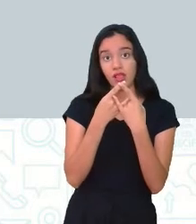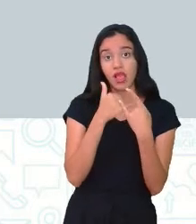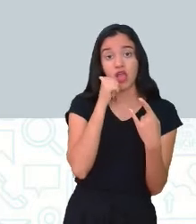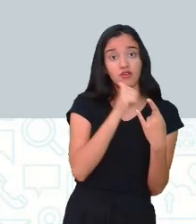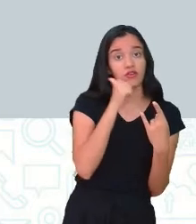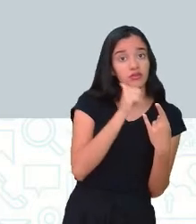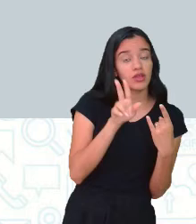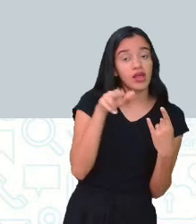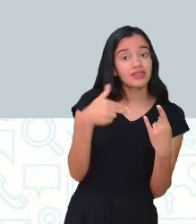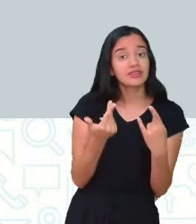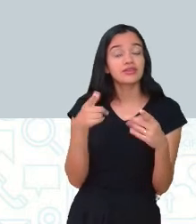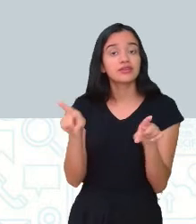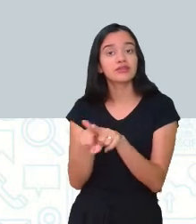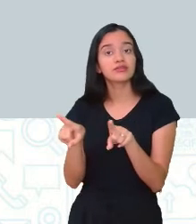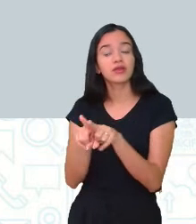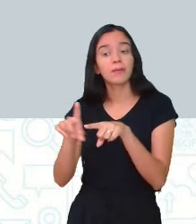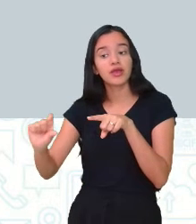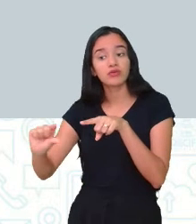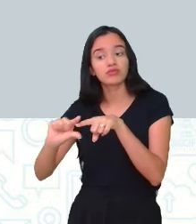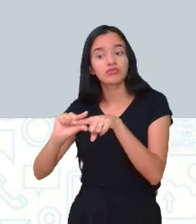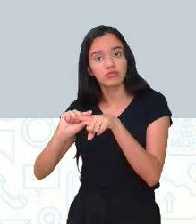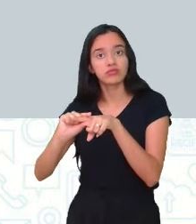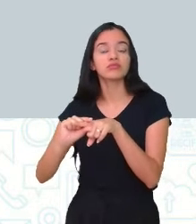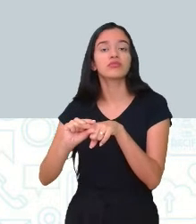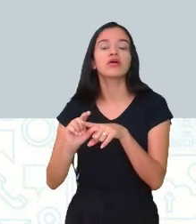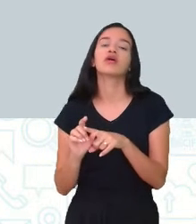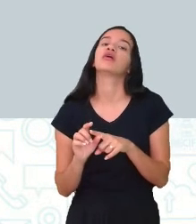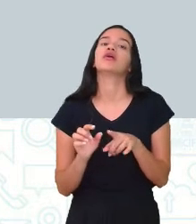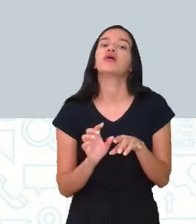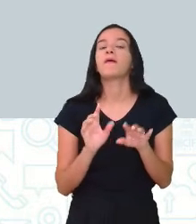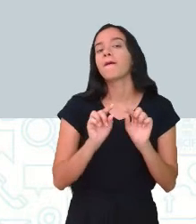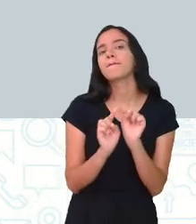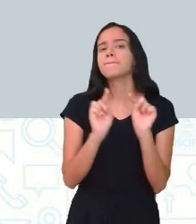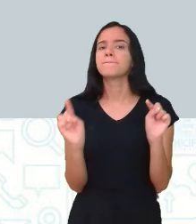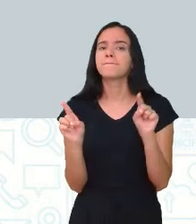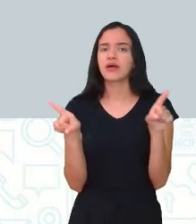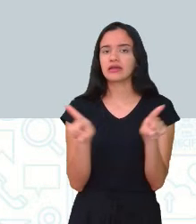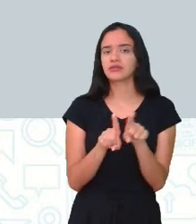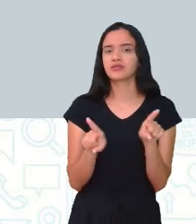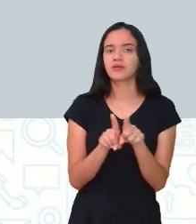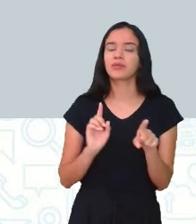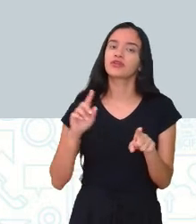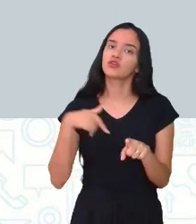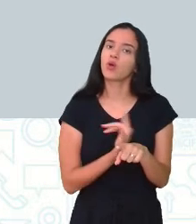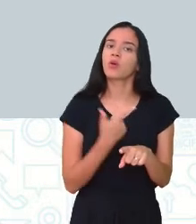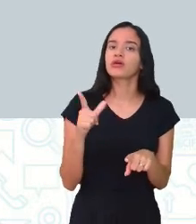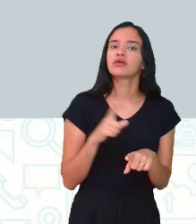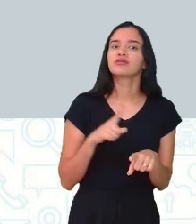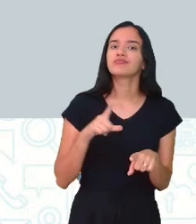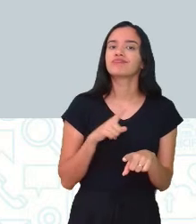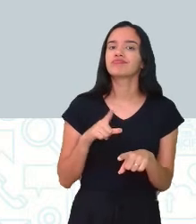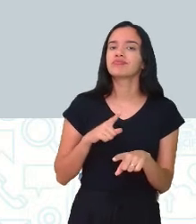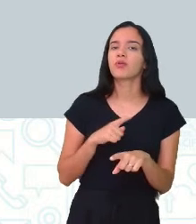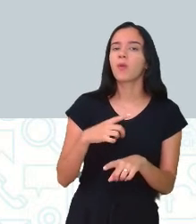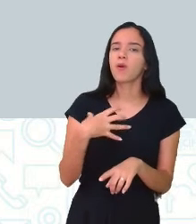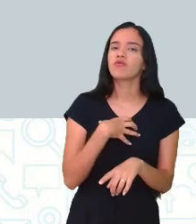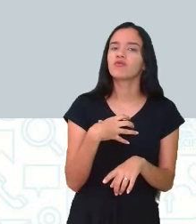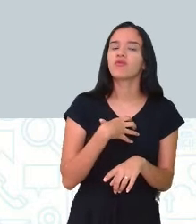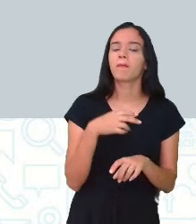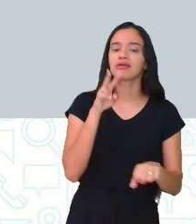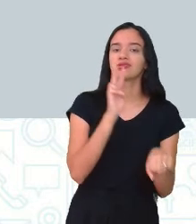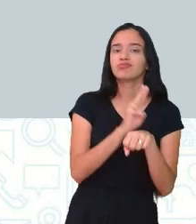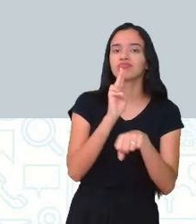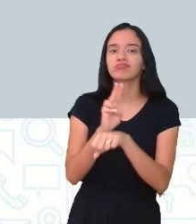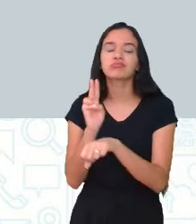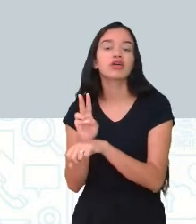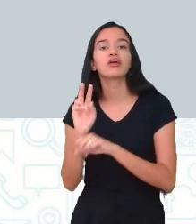femininas quanto as masculinas. Mas também, nós temos uma grande forma de prevenir,